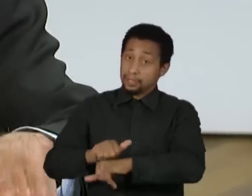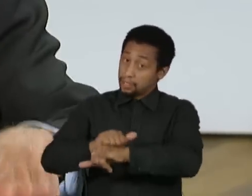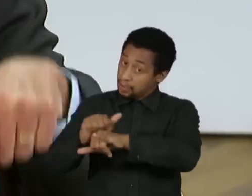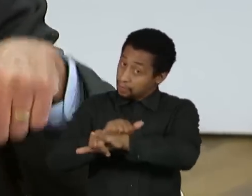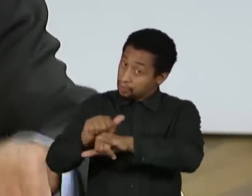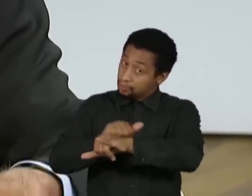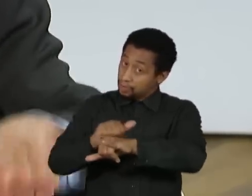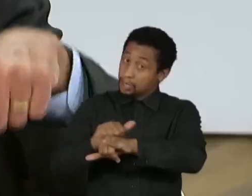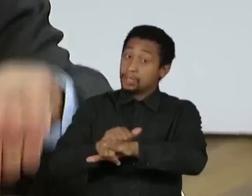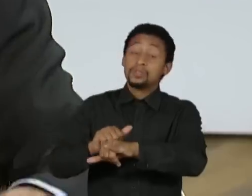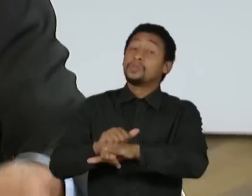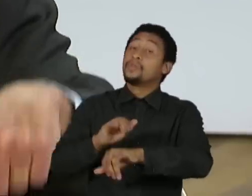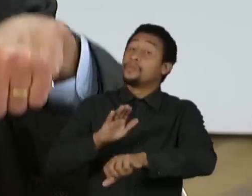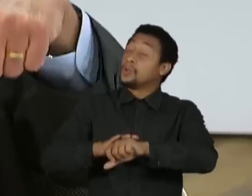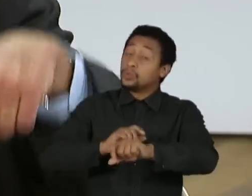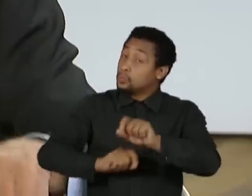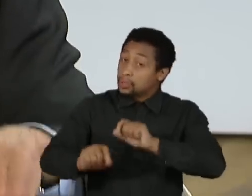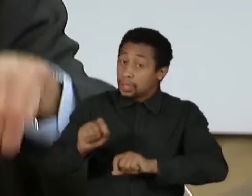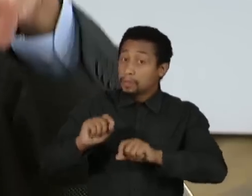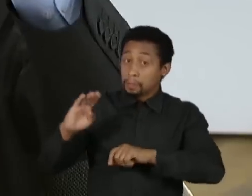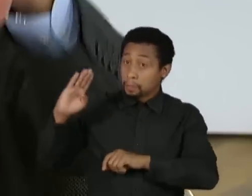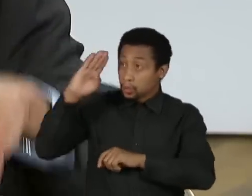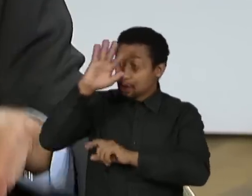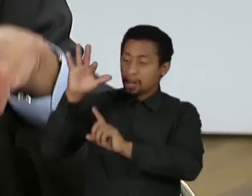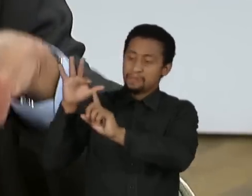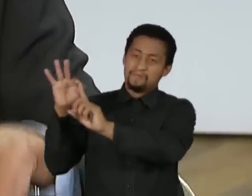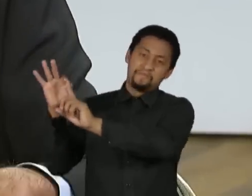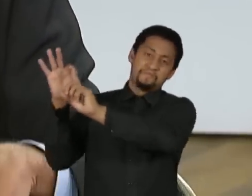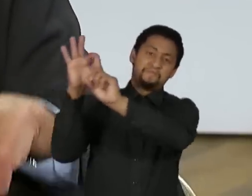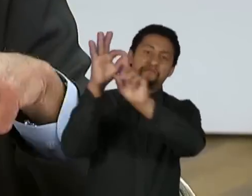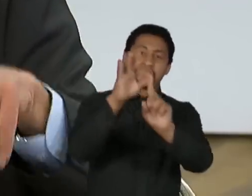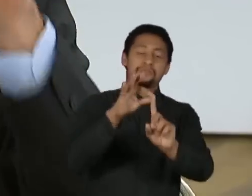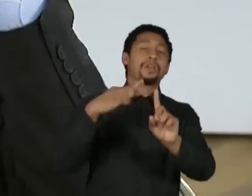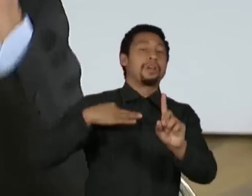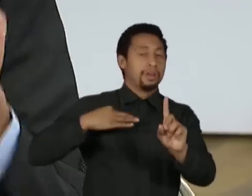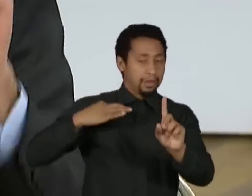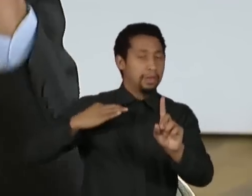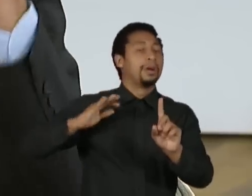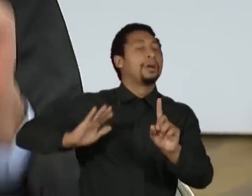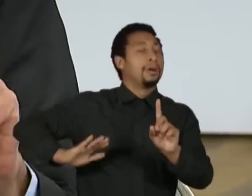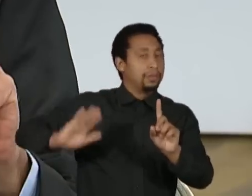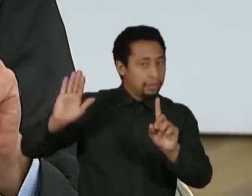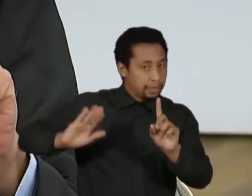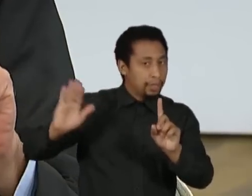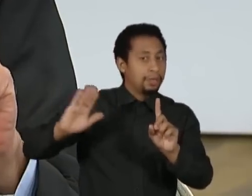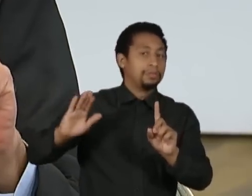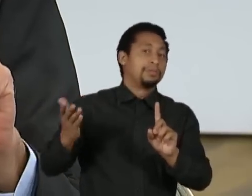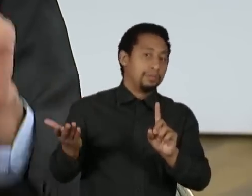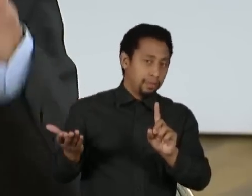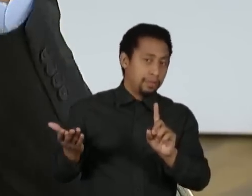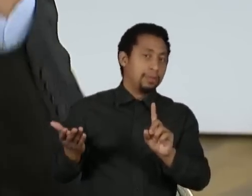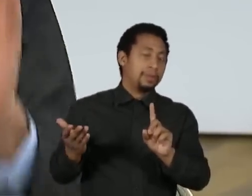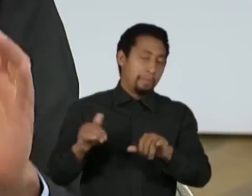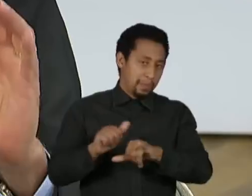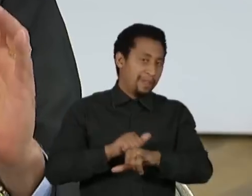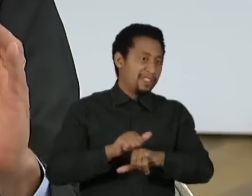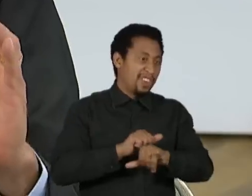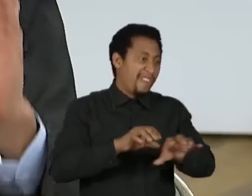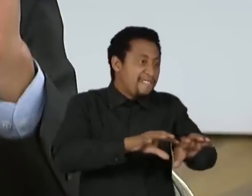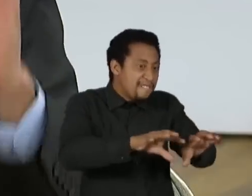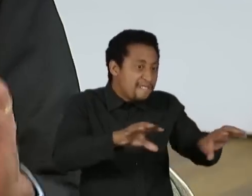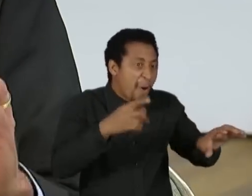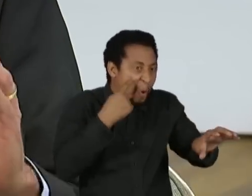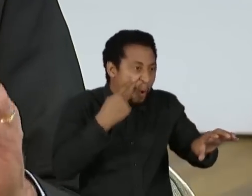faz de Bolsonaro o seu candidato. É bom que isso seja de não vamos minimizar. O discurso